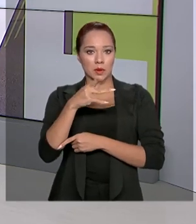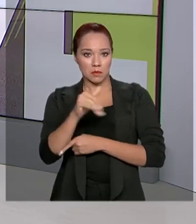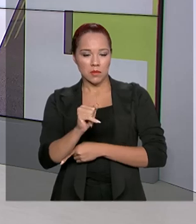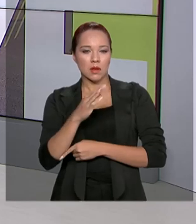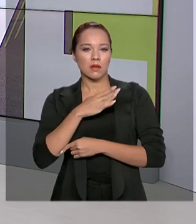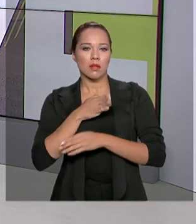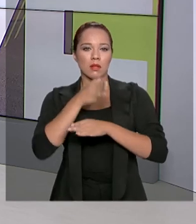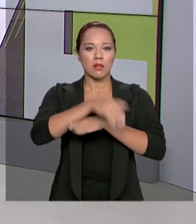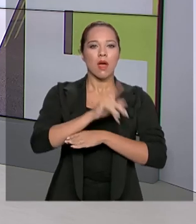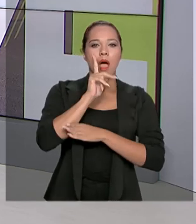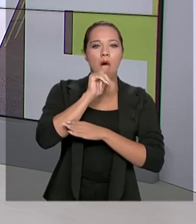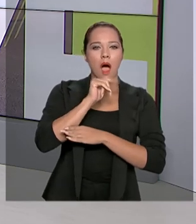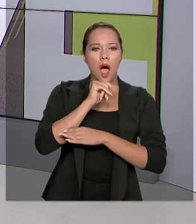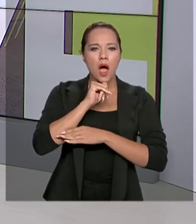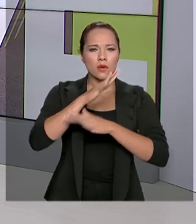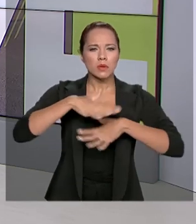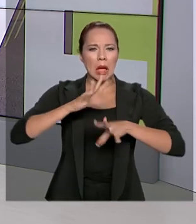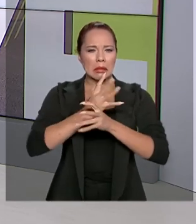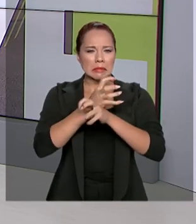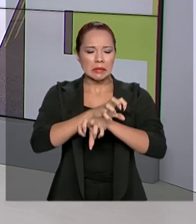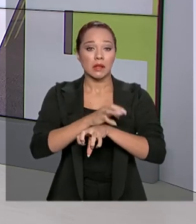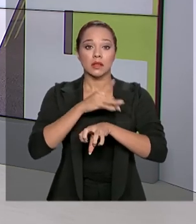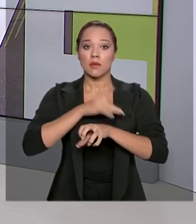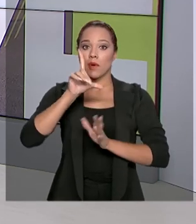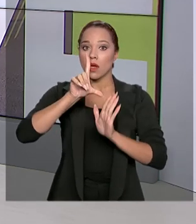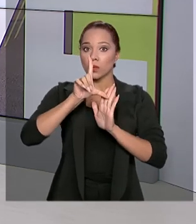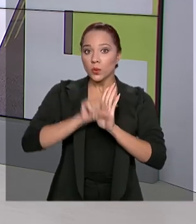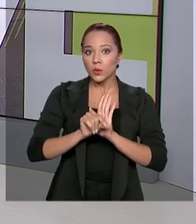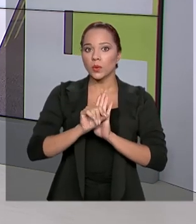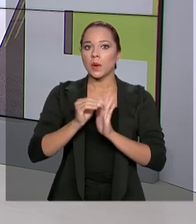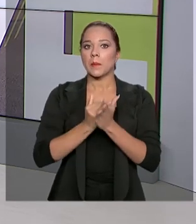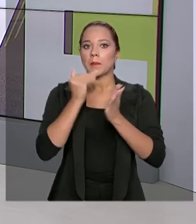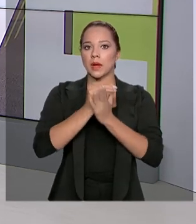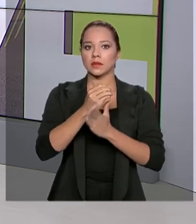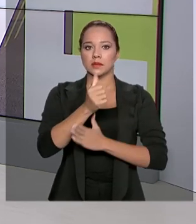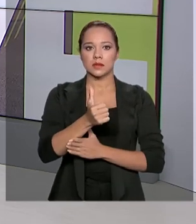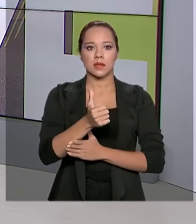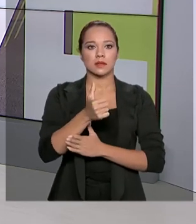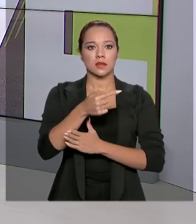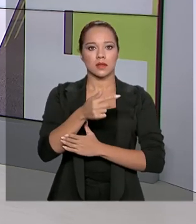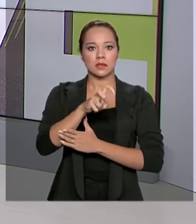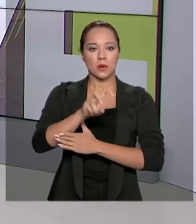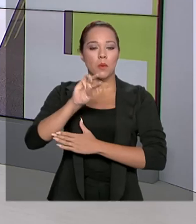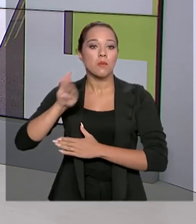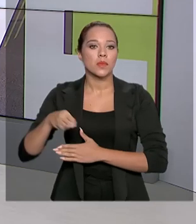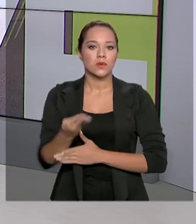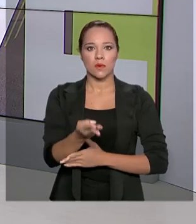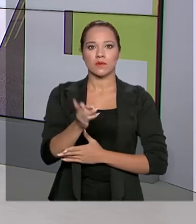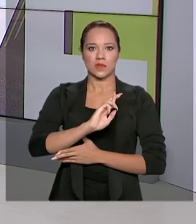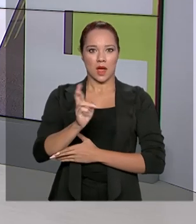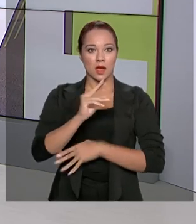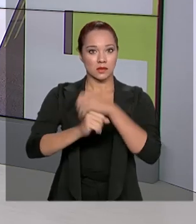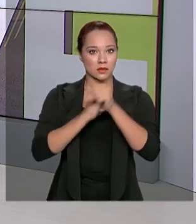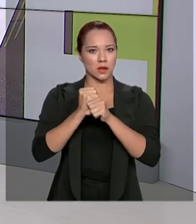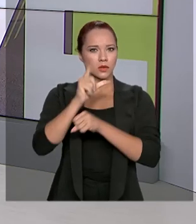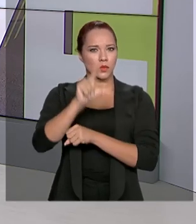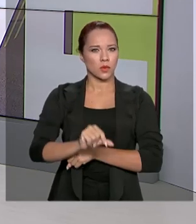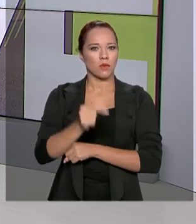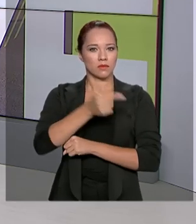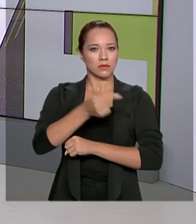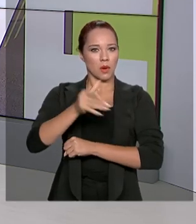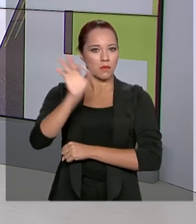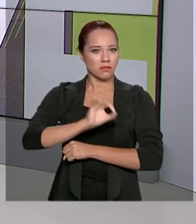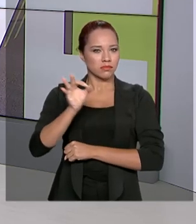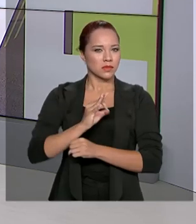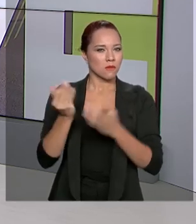brasileiro, tiveram uma redução de mais de 175 milhões de reais neste ano. Uma redução de 22% em